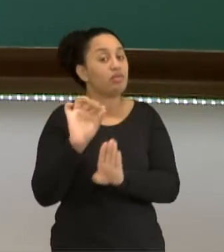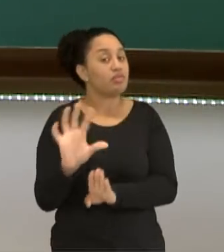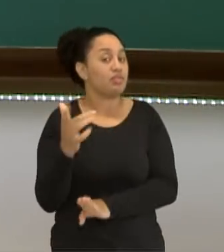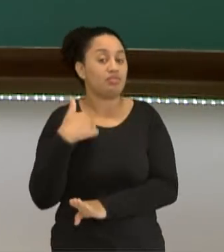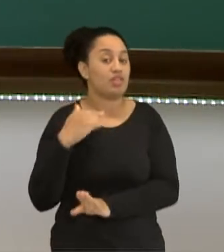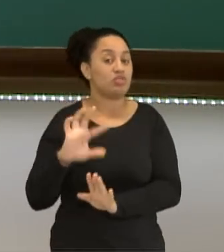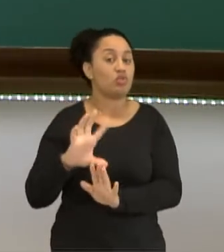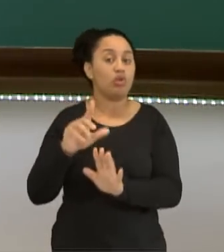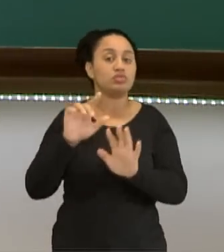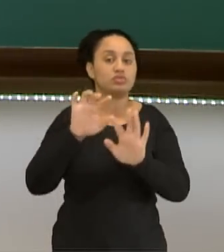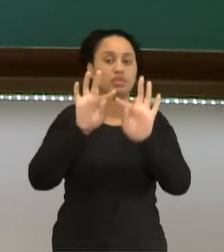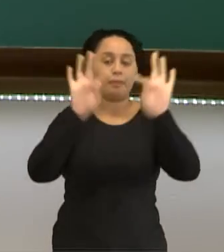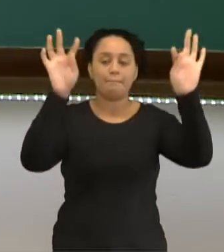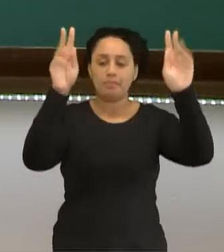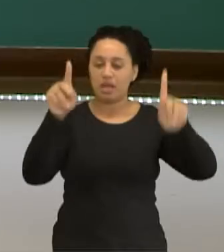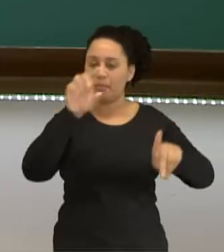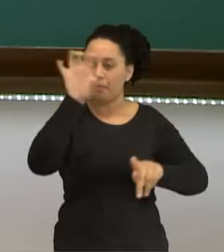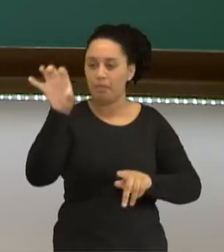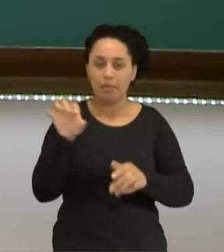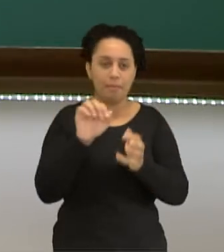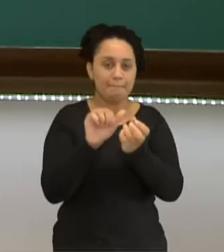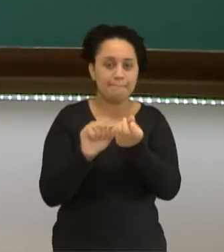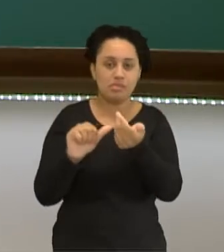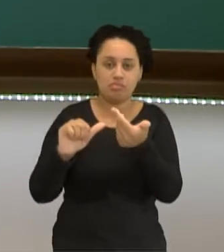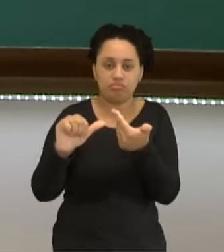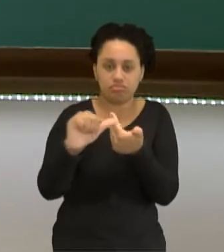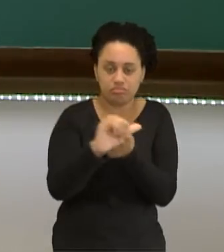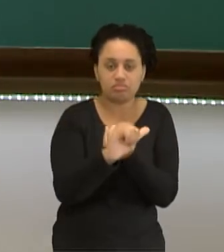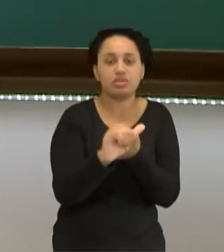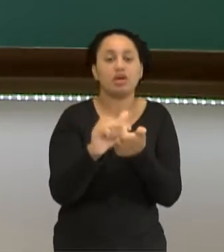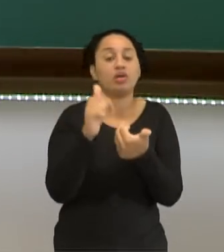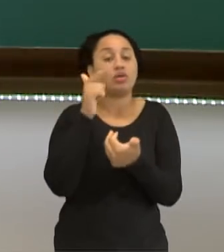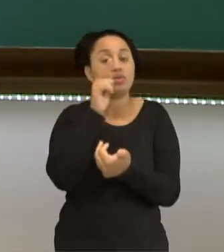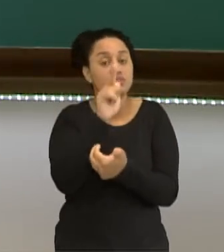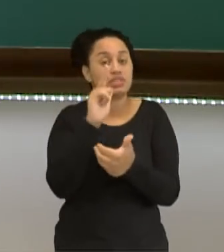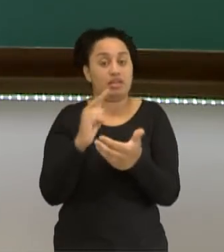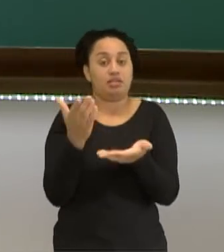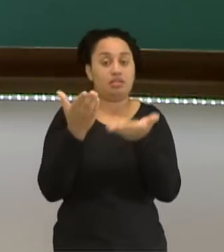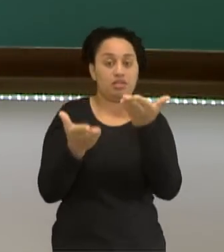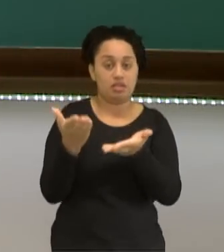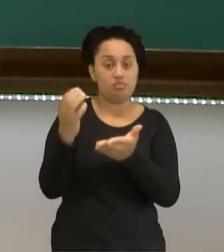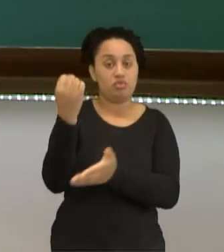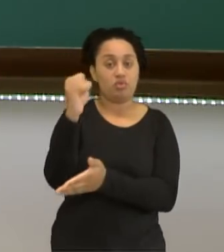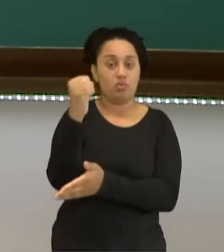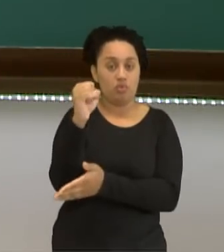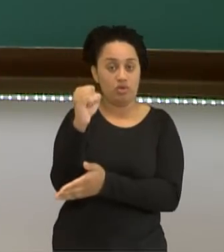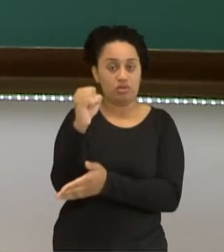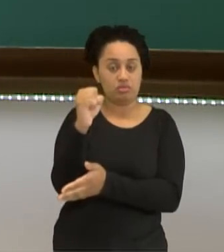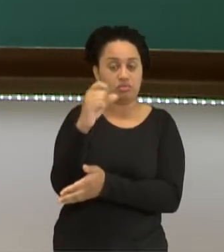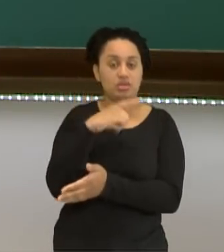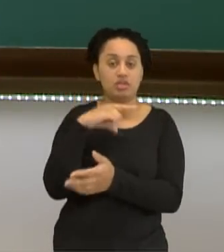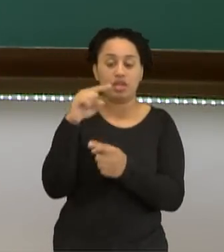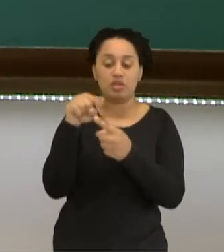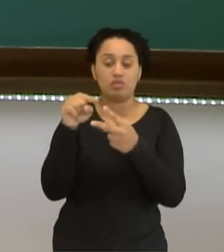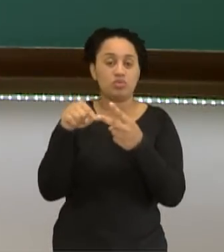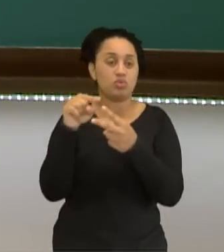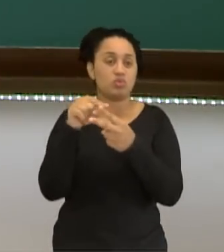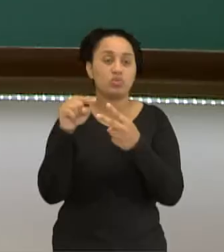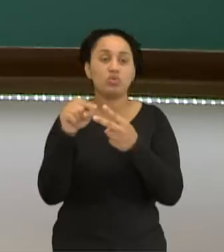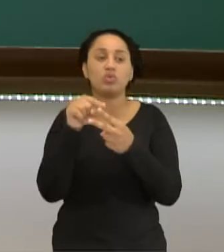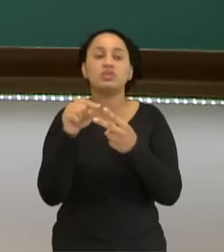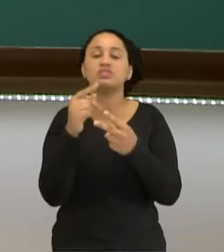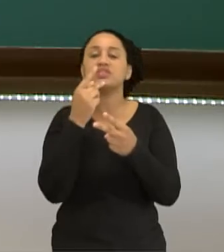elementos da tabela periódica vão alcançar a estabilidade com oito elétrons na última camada. Tem dois elementos ali que são